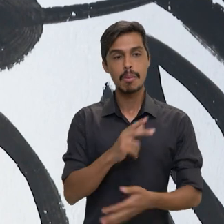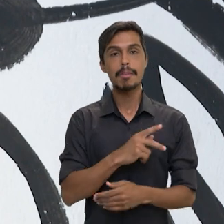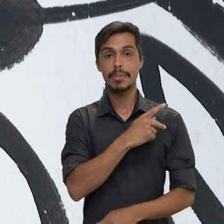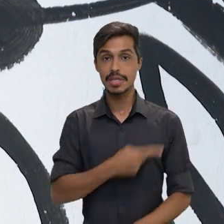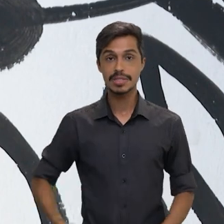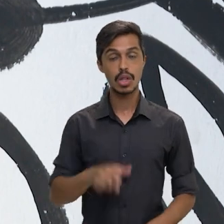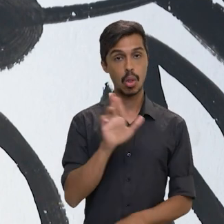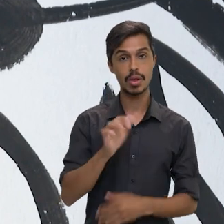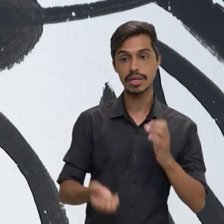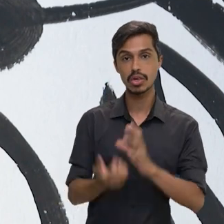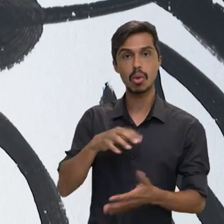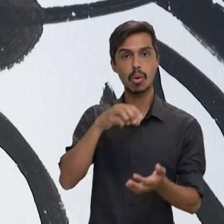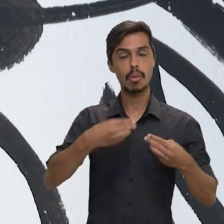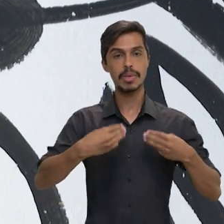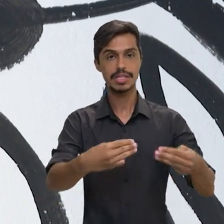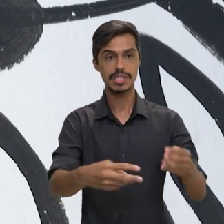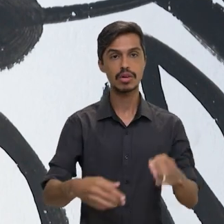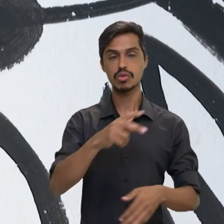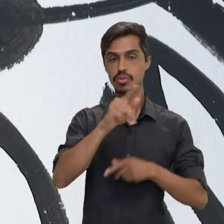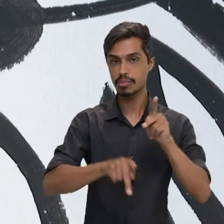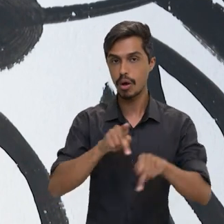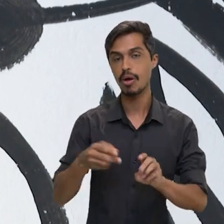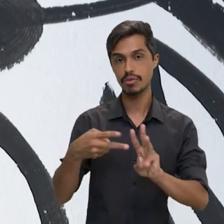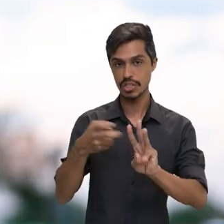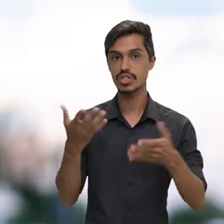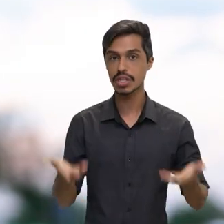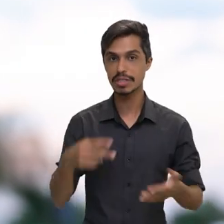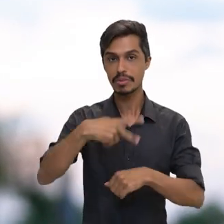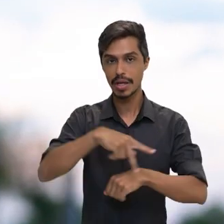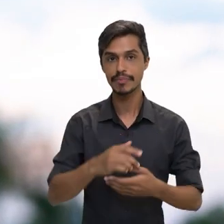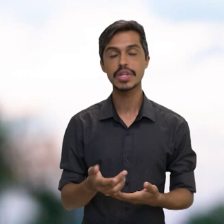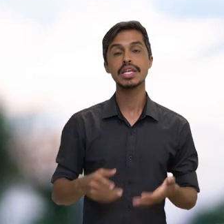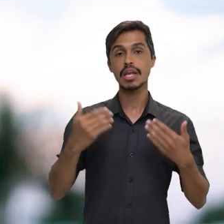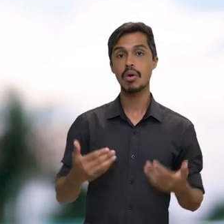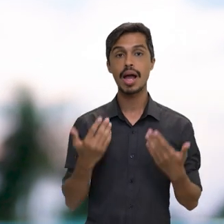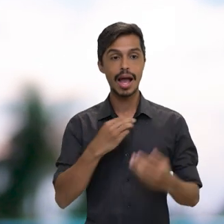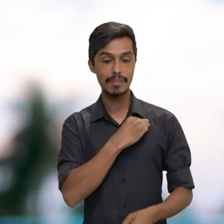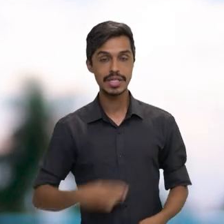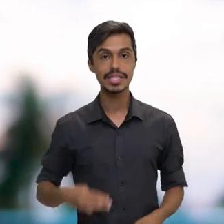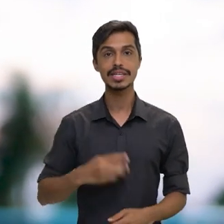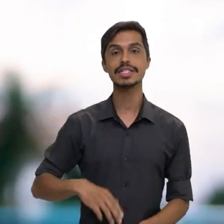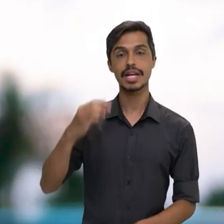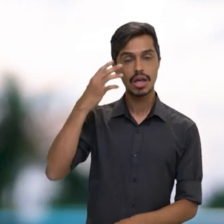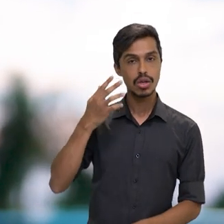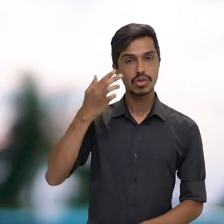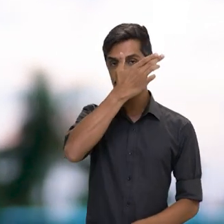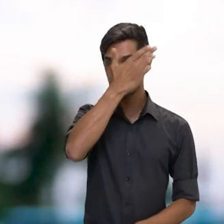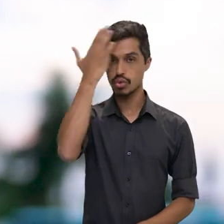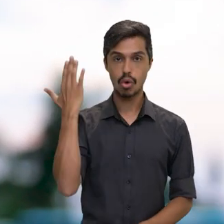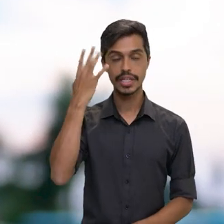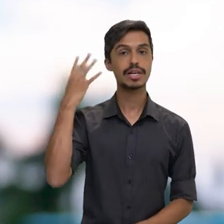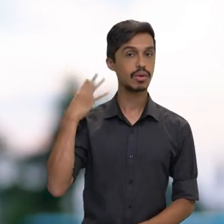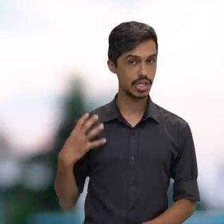pela primeira vez, o Ministério dos Povos Indígenas no país. À frente da missão está Sônia Guajajara, primeira